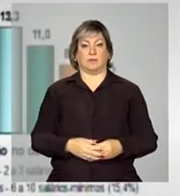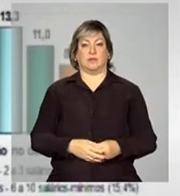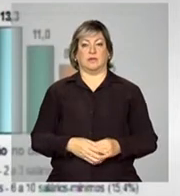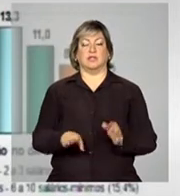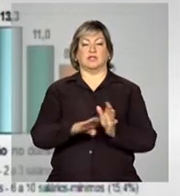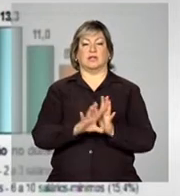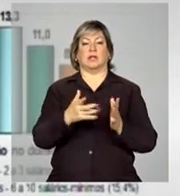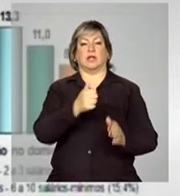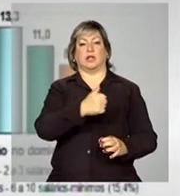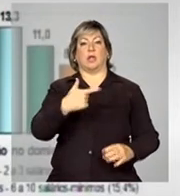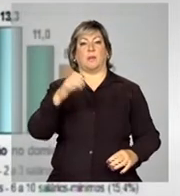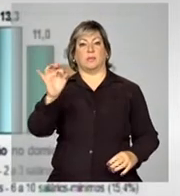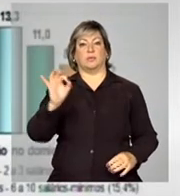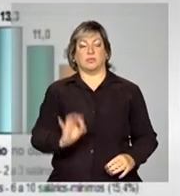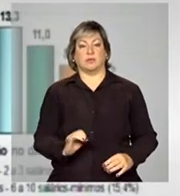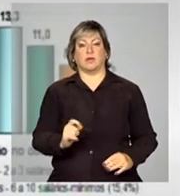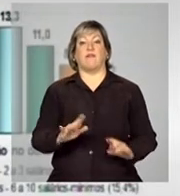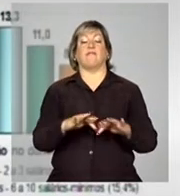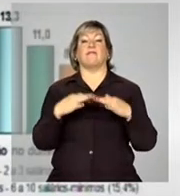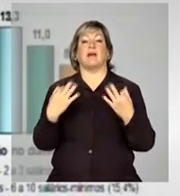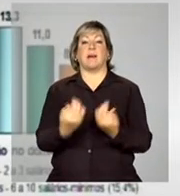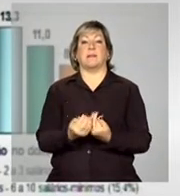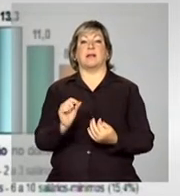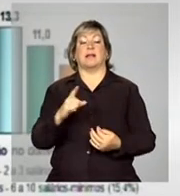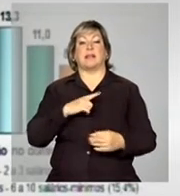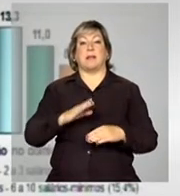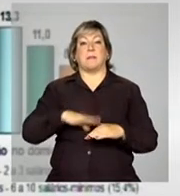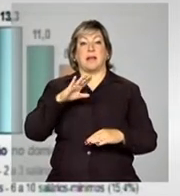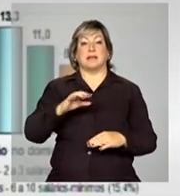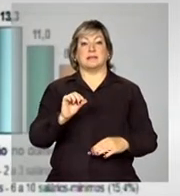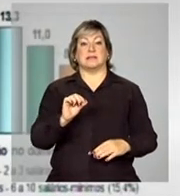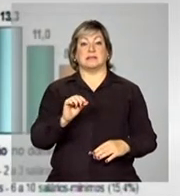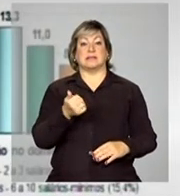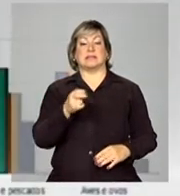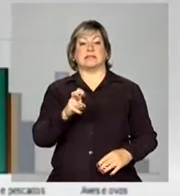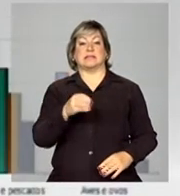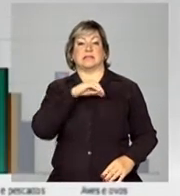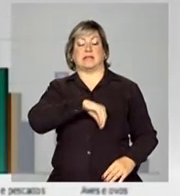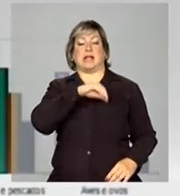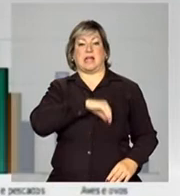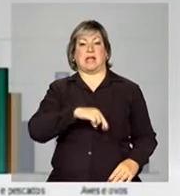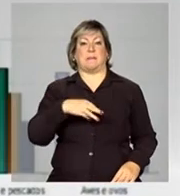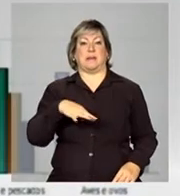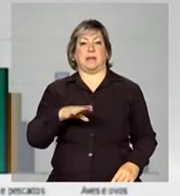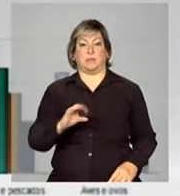12%, no caso de famílias com mais de 15 salários mínimos.